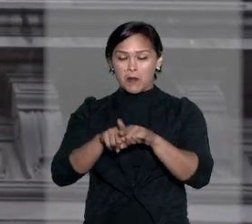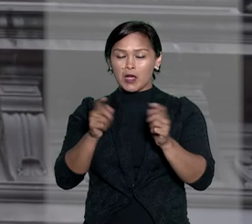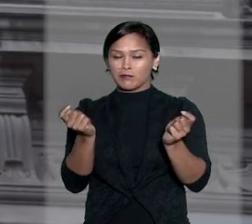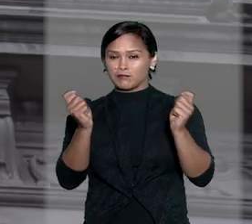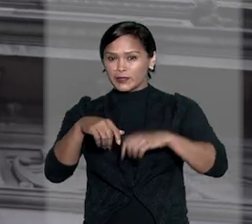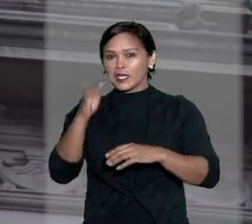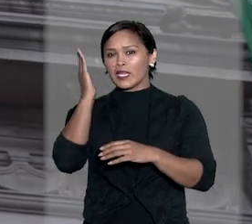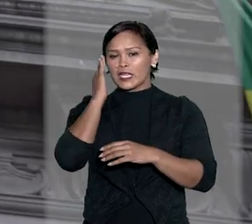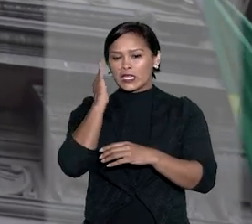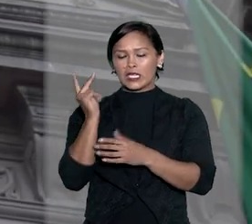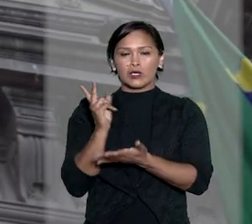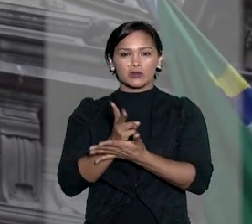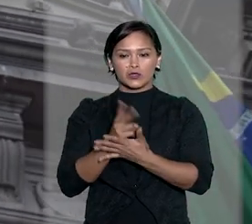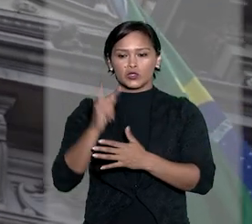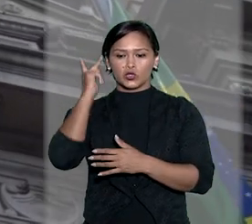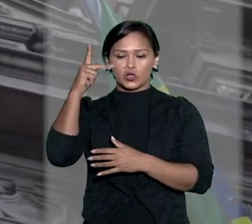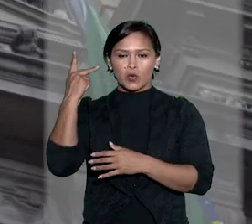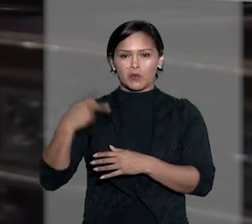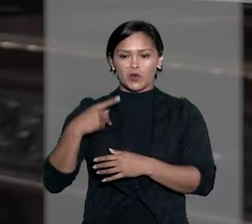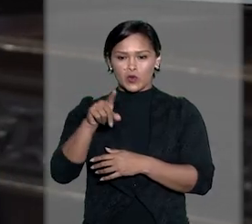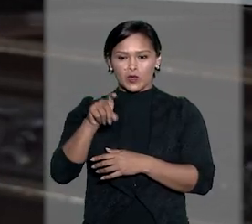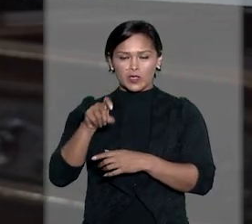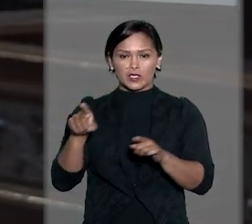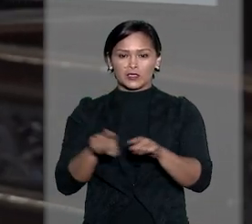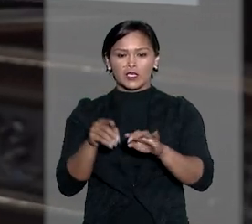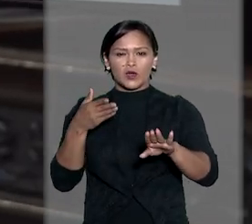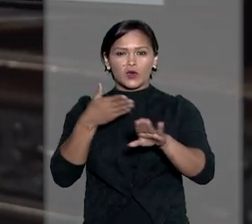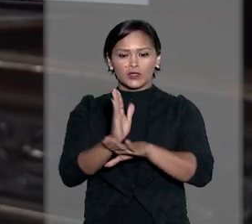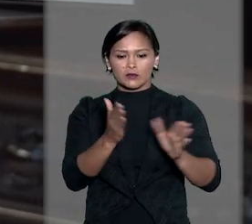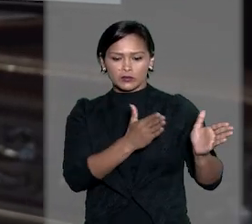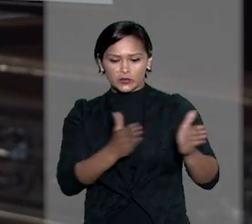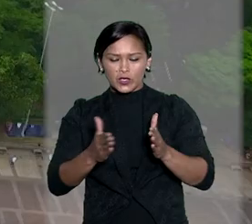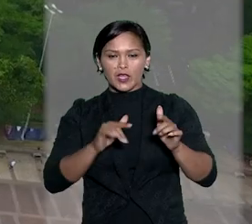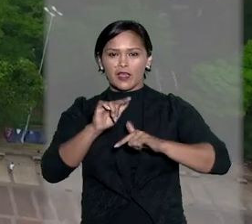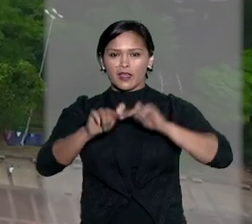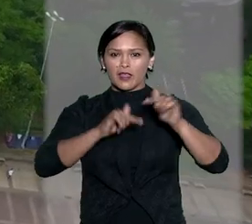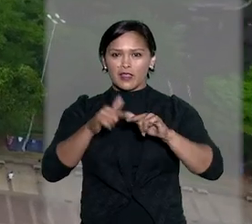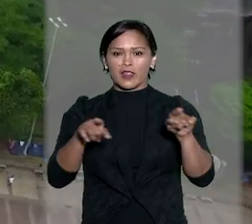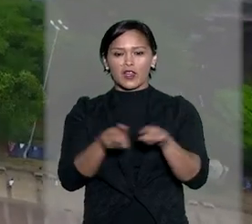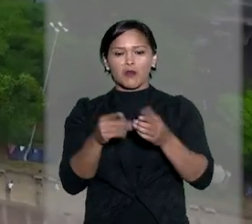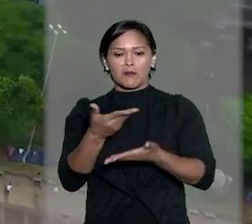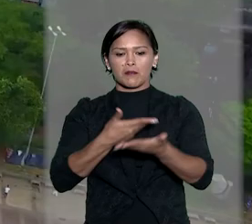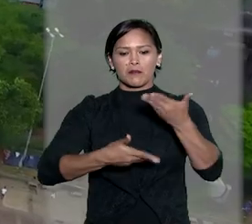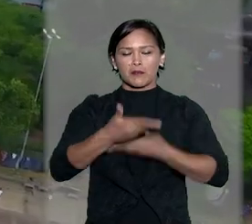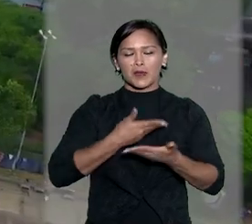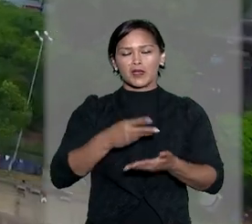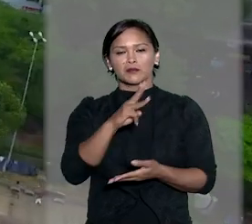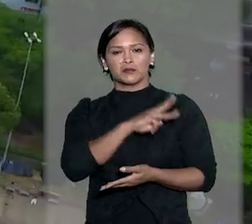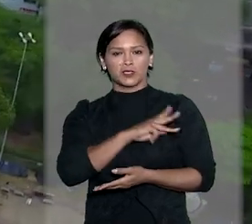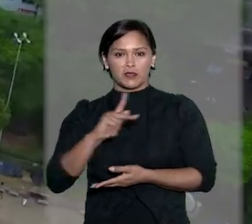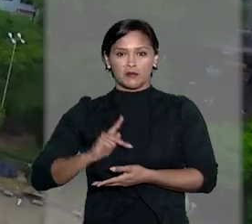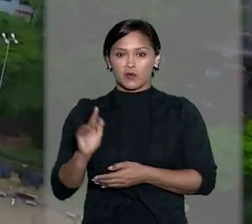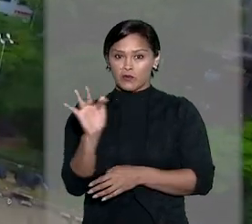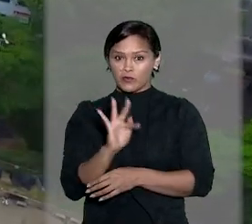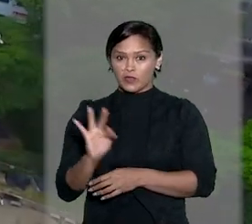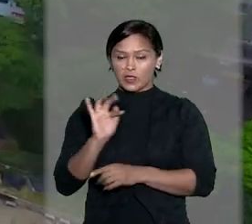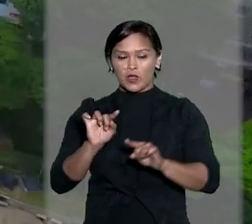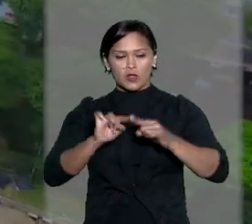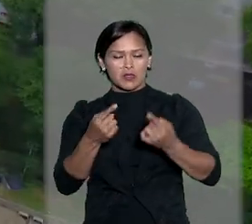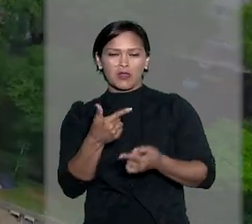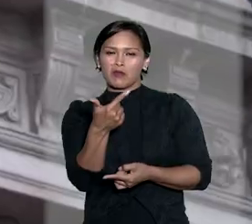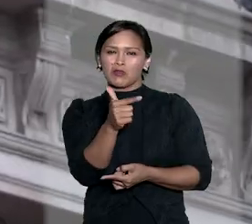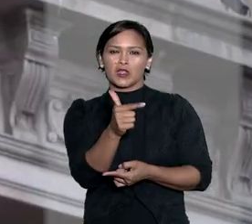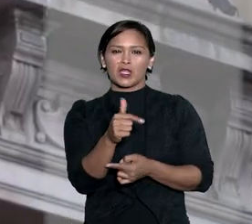Paulo considerou que a atuação do ex-procurador ocorreu dentro de suas funções como membro do Ministério Público Federal,